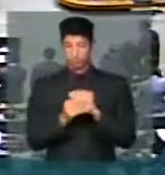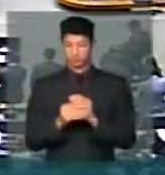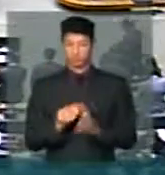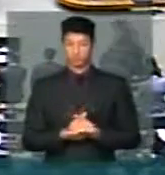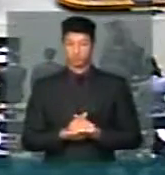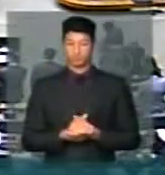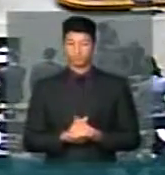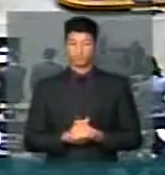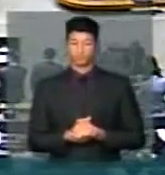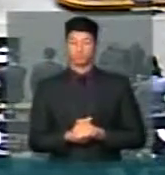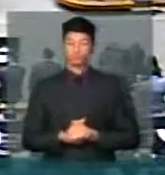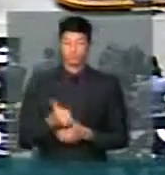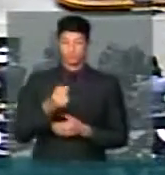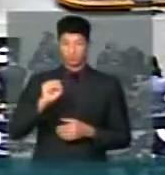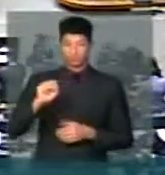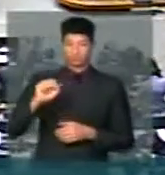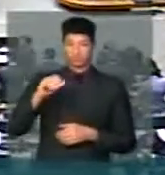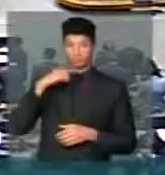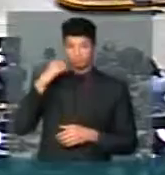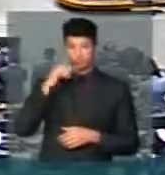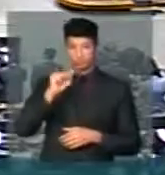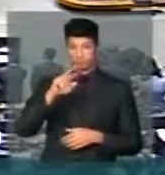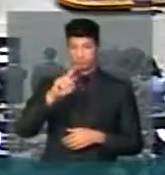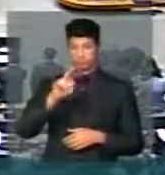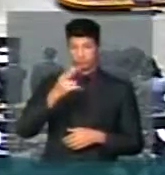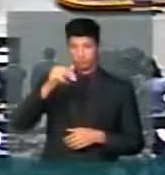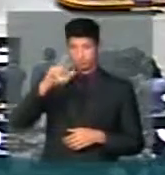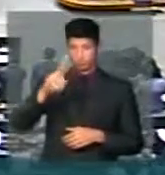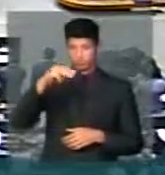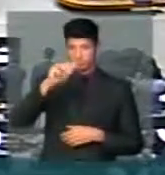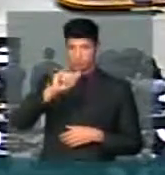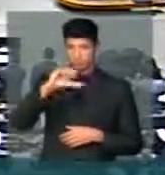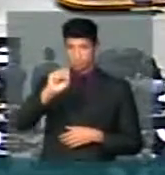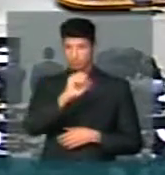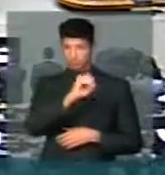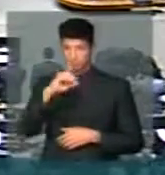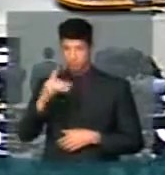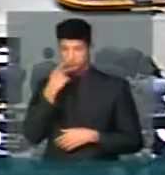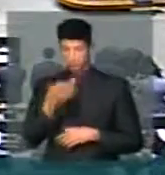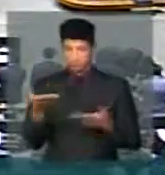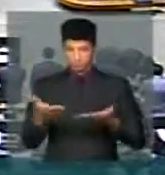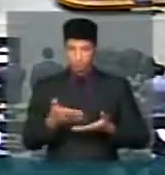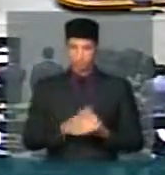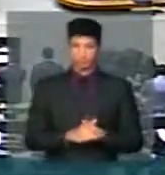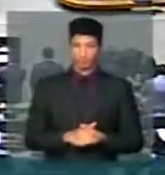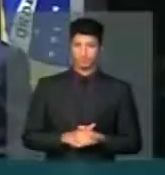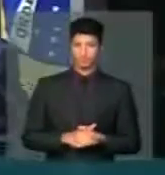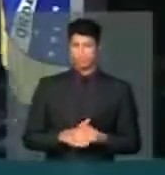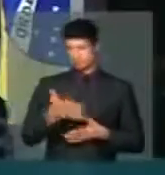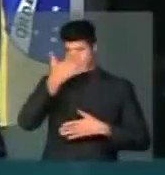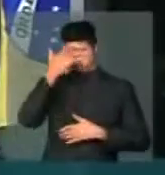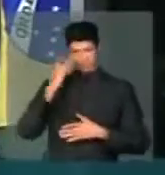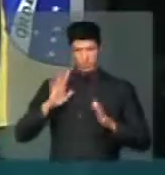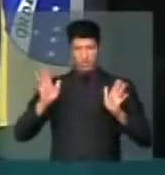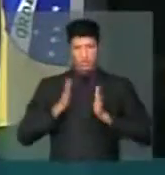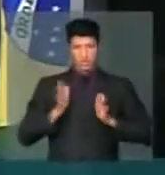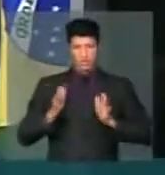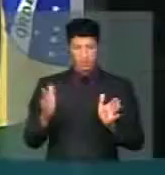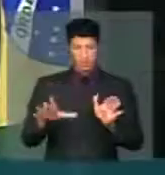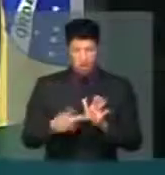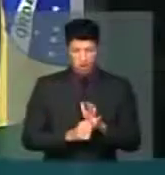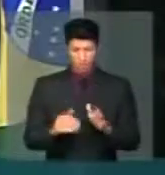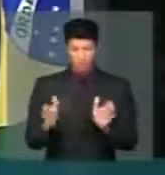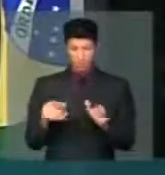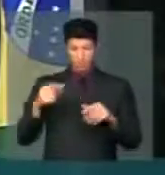Constituição que trata a redução da maioridade penal, o deputado Arthur Oliveira Maia, do Sudo da Heredade. E o rico que rouba, o político que